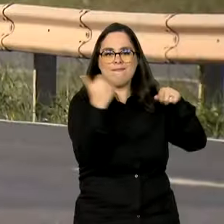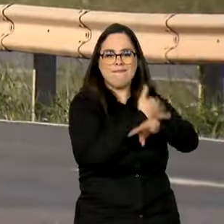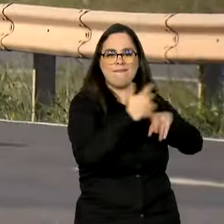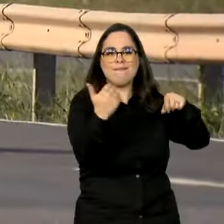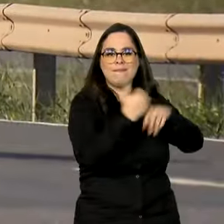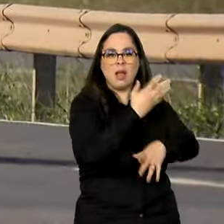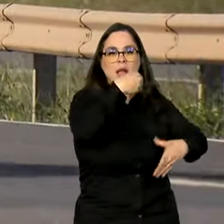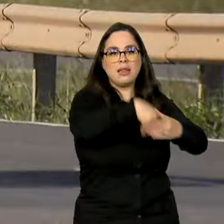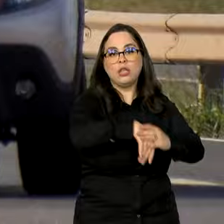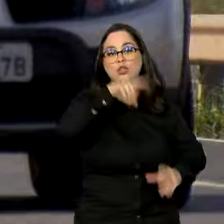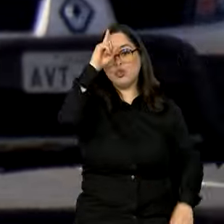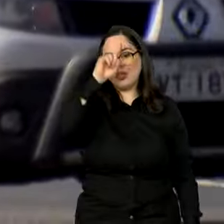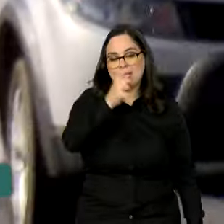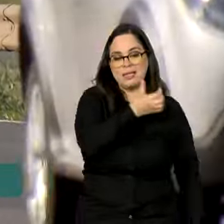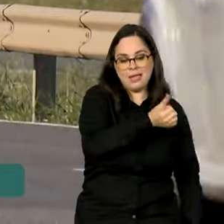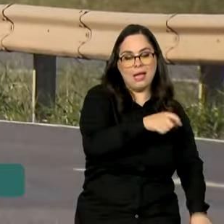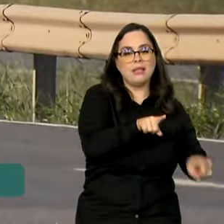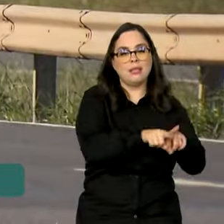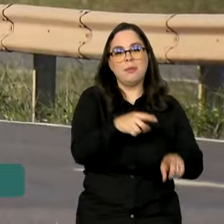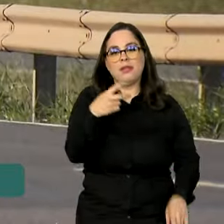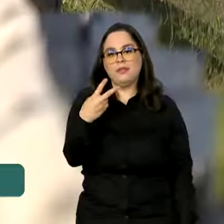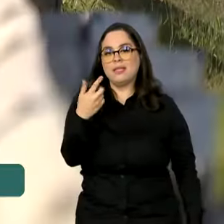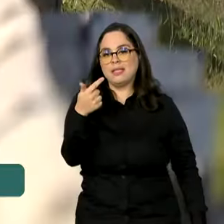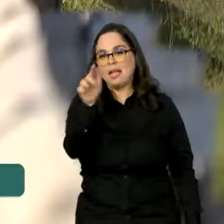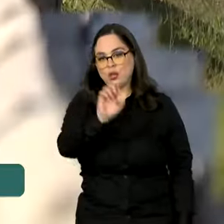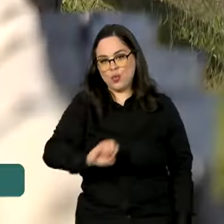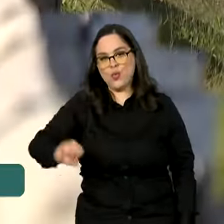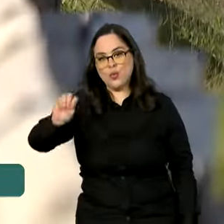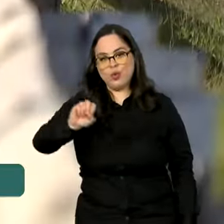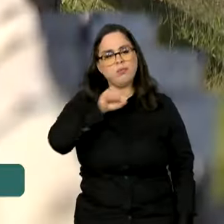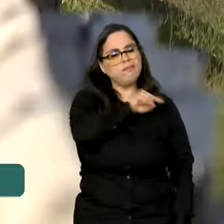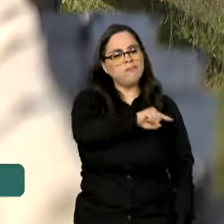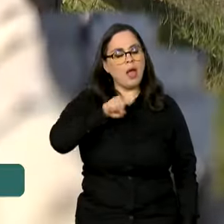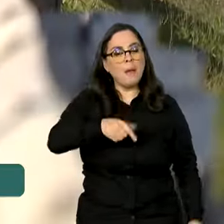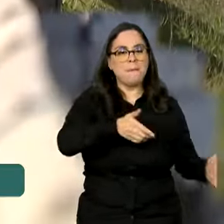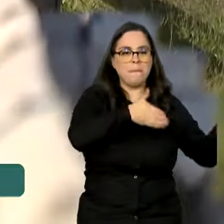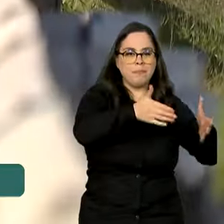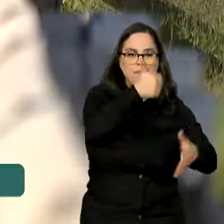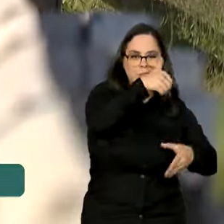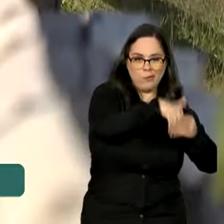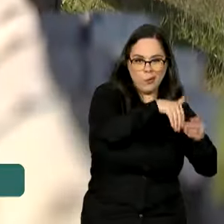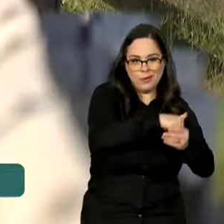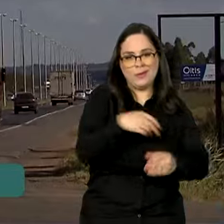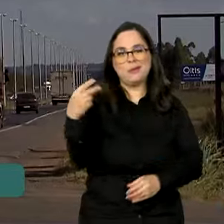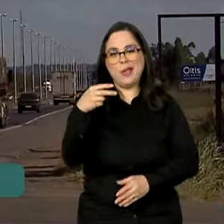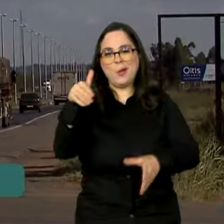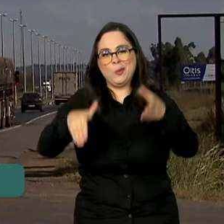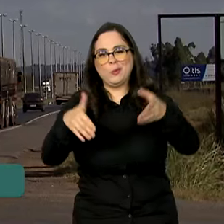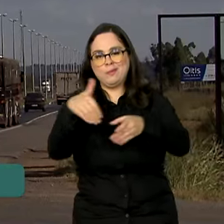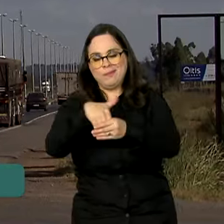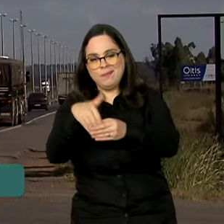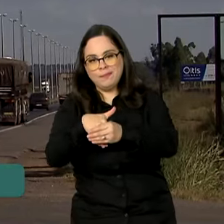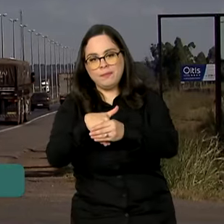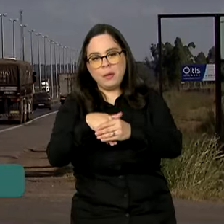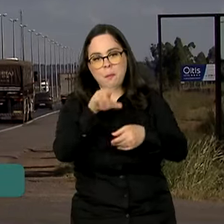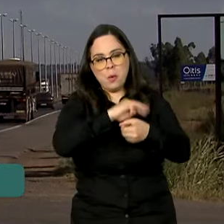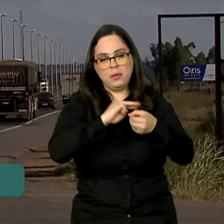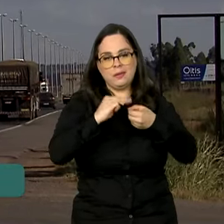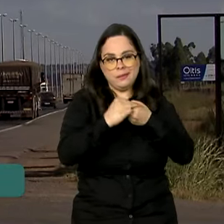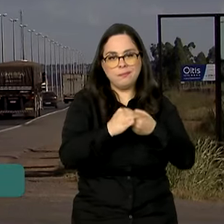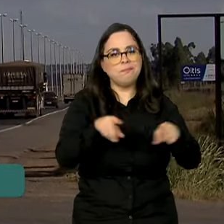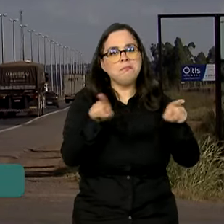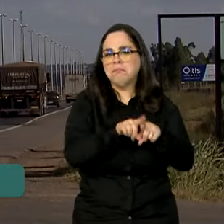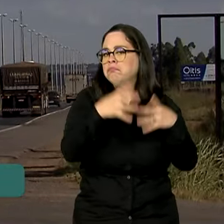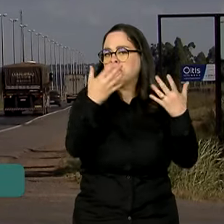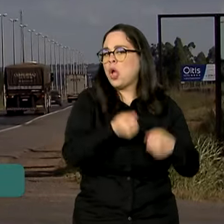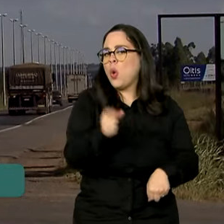eleitores nos dias 6 e 27 de outubro, datas do primeiro e segundo turnos das eleições municipais. Também não será